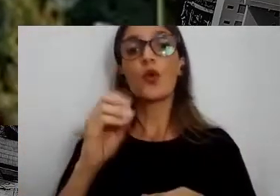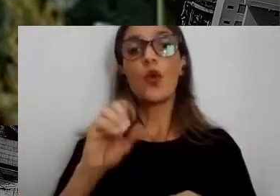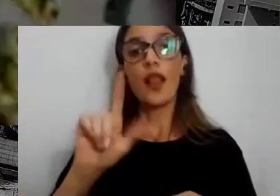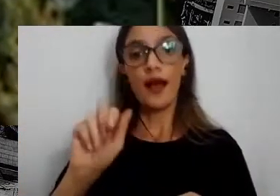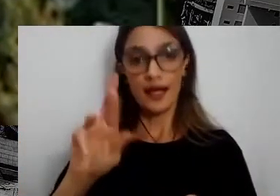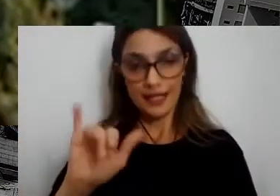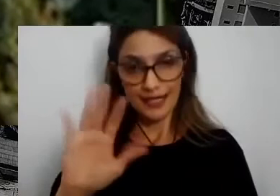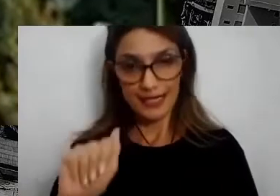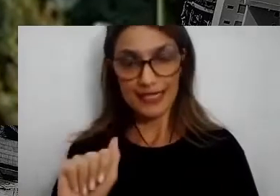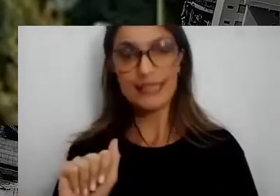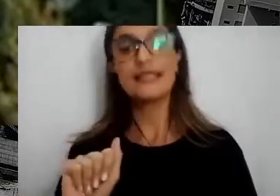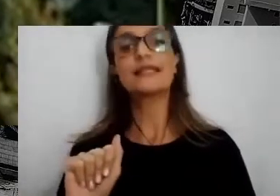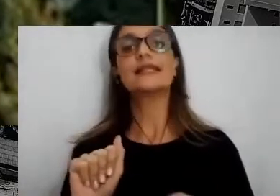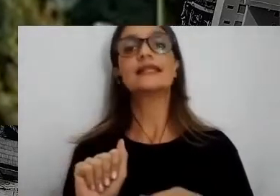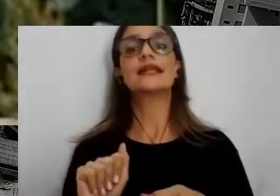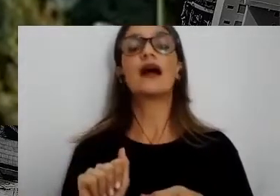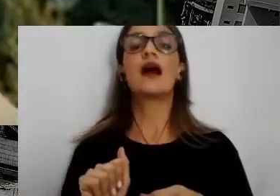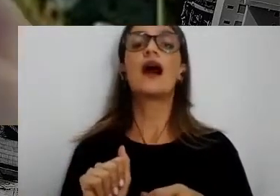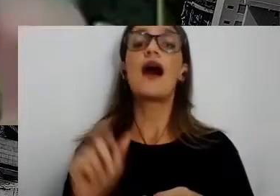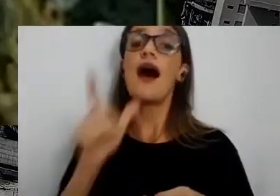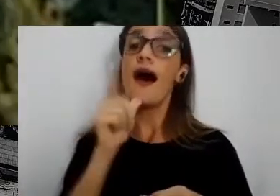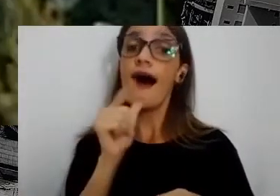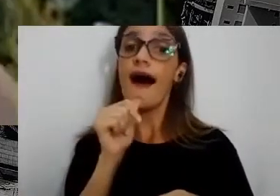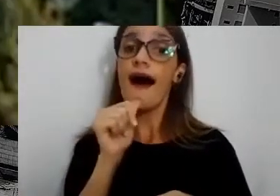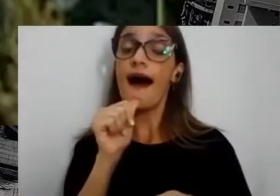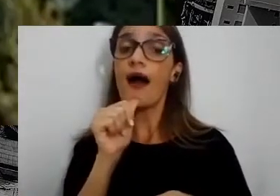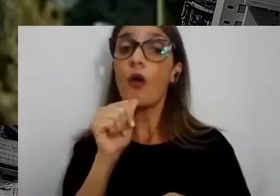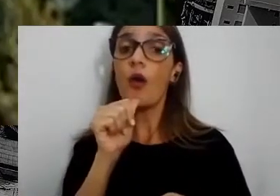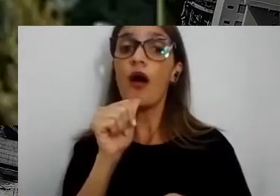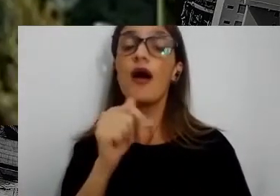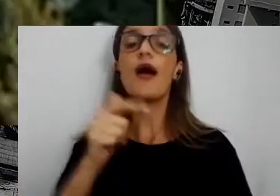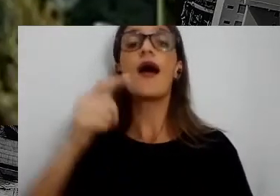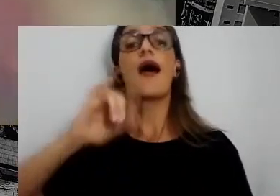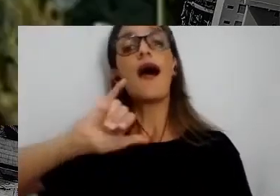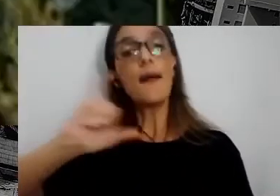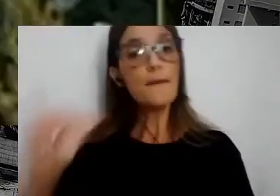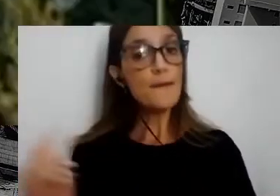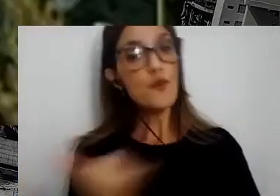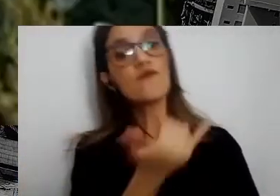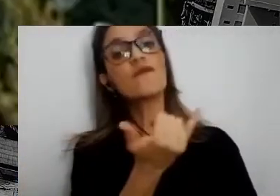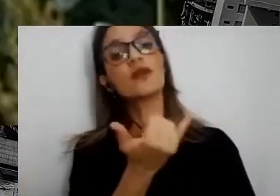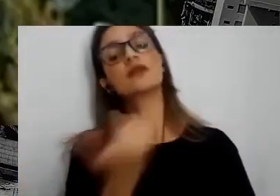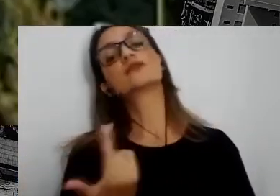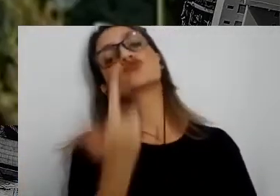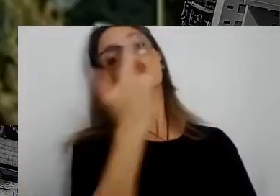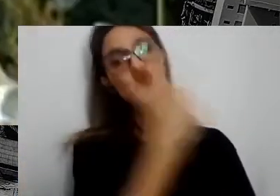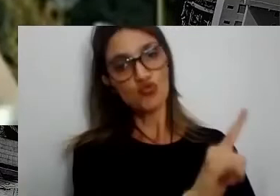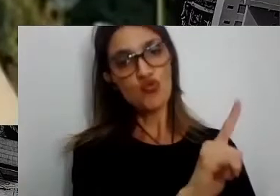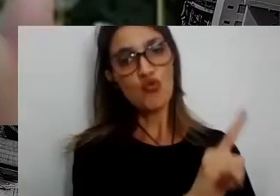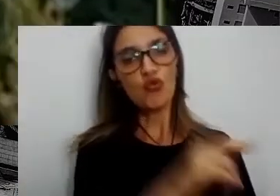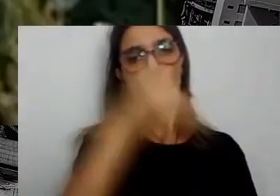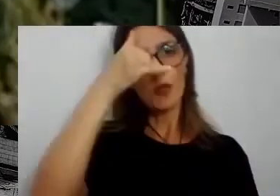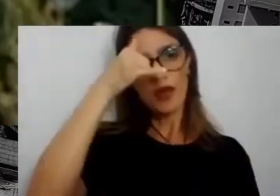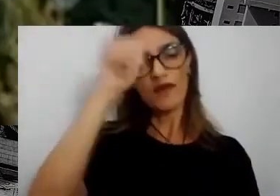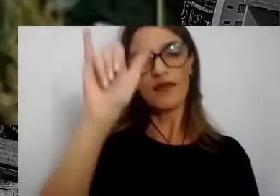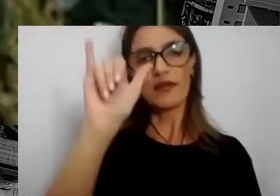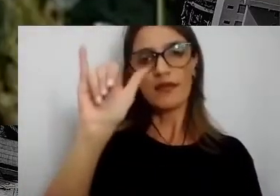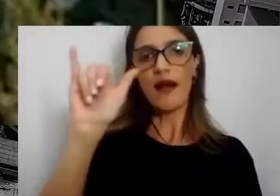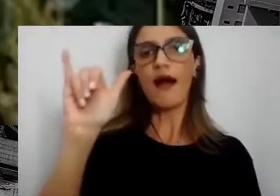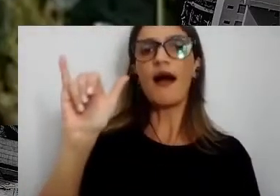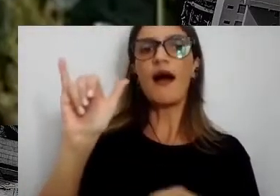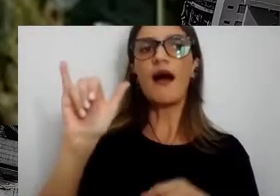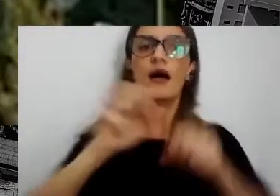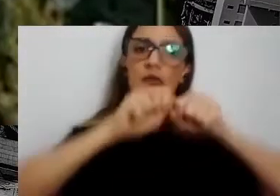tratado é reaproveitado no processo, como água de resfriamento também, evitando a captação de água. E assim são vários